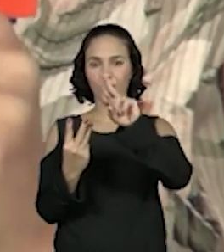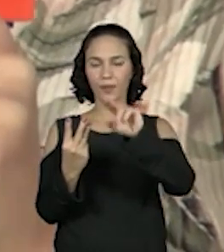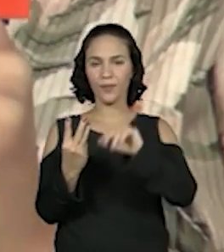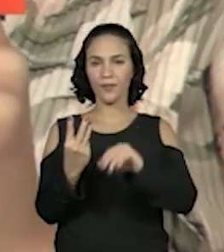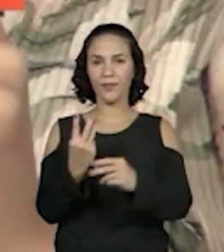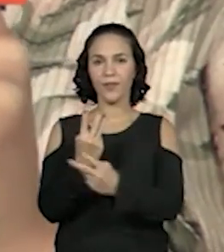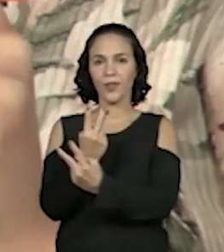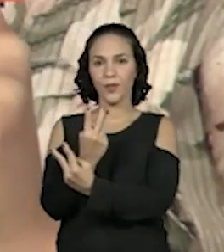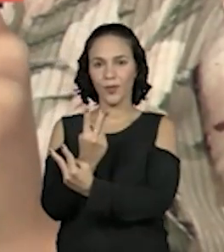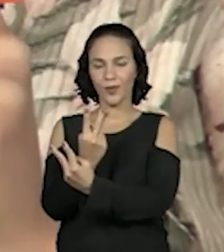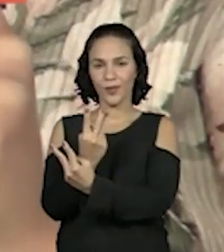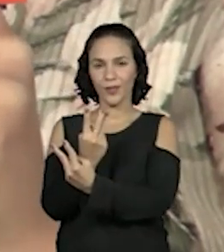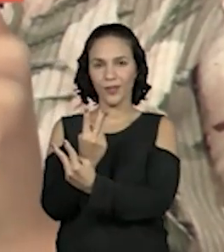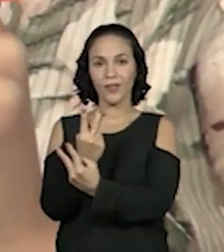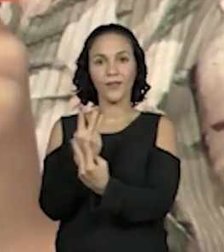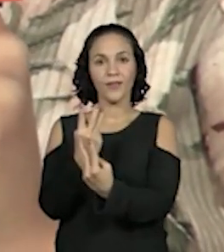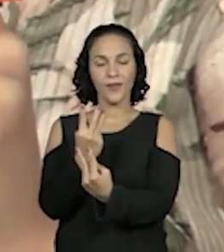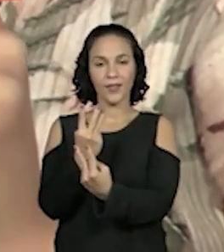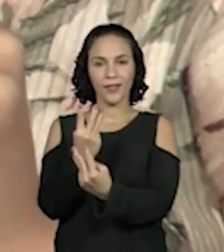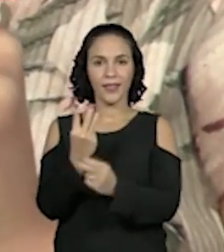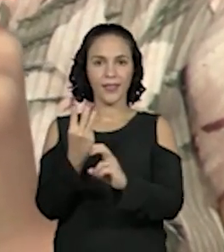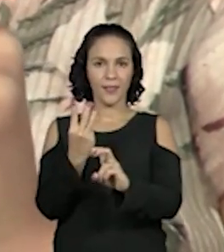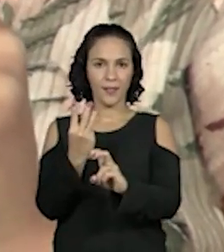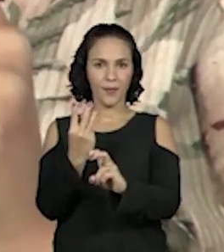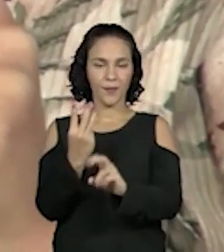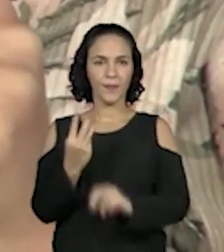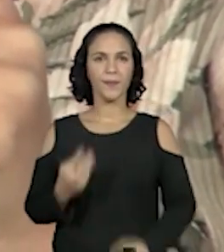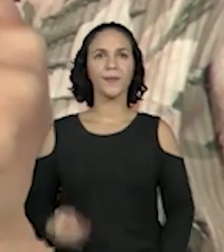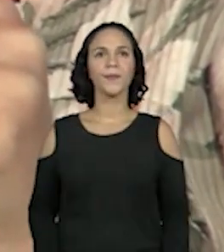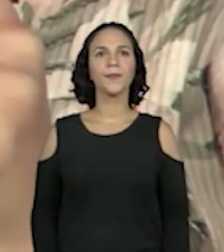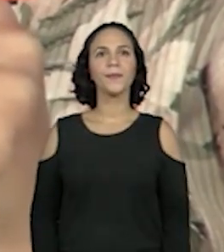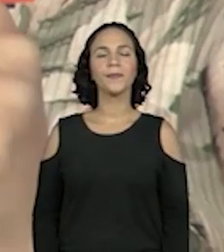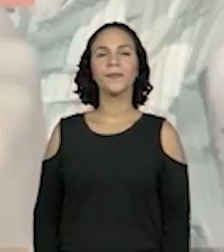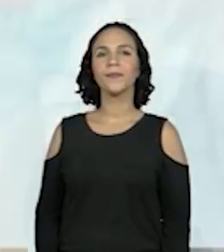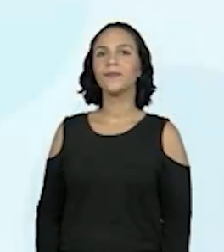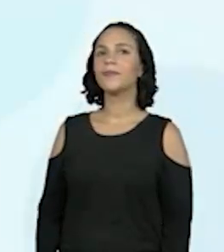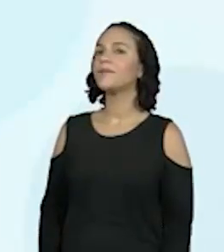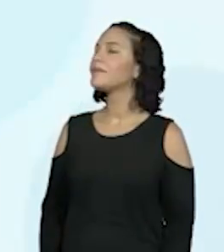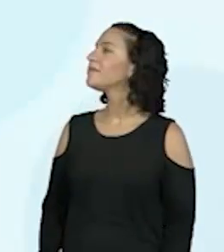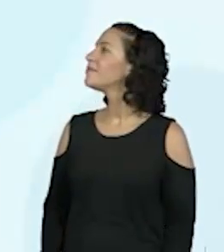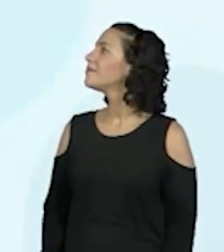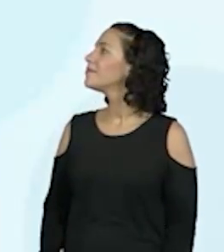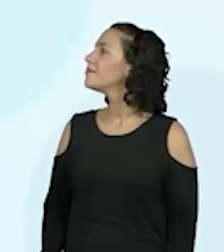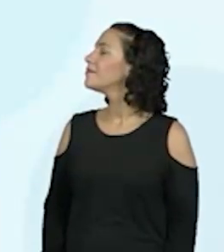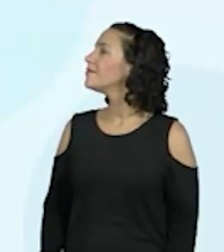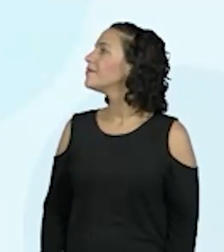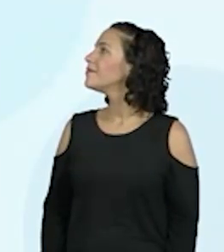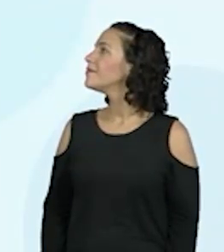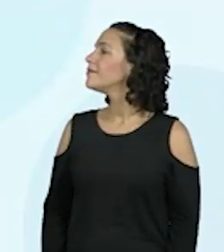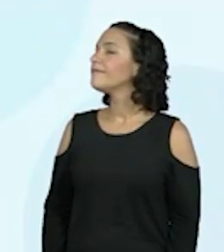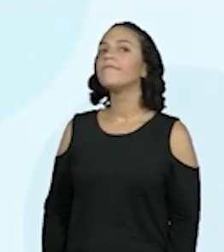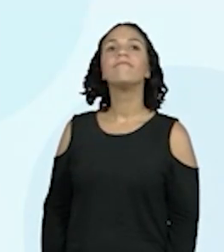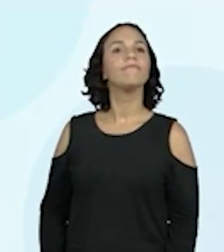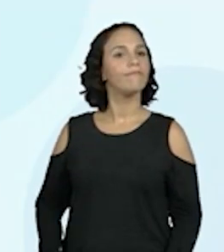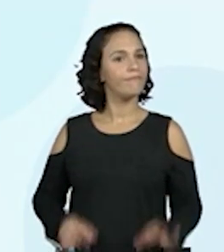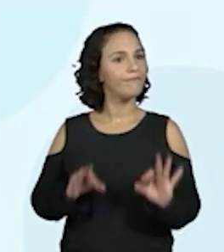Então, olha lá, duzentos e vinte e cinco. A ProFran já formou duzentos e vinte e